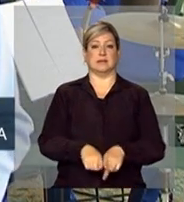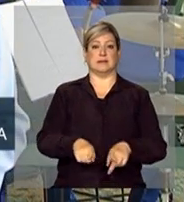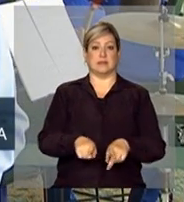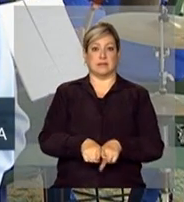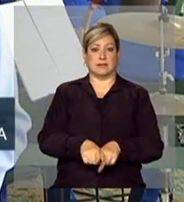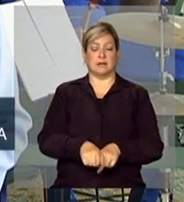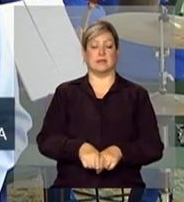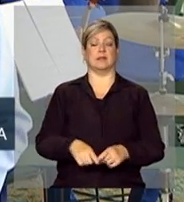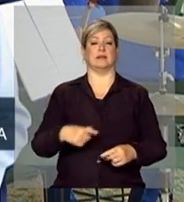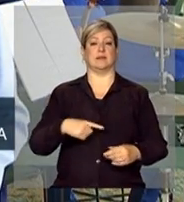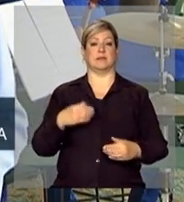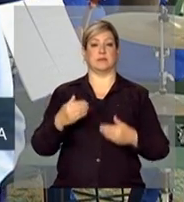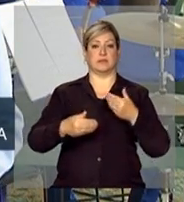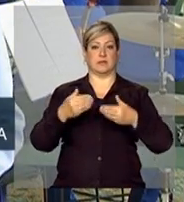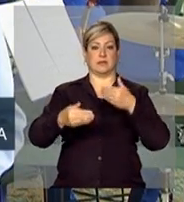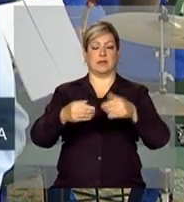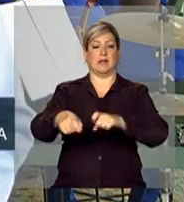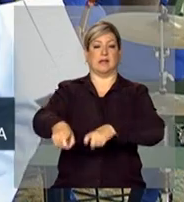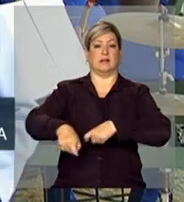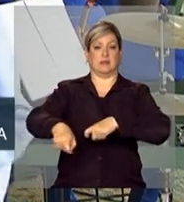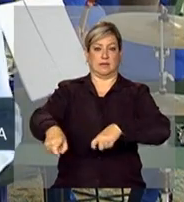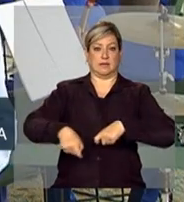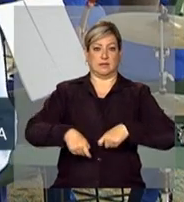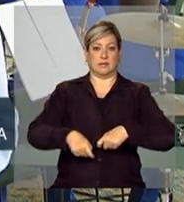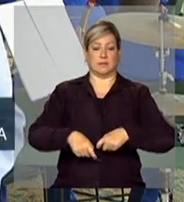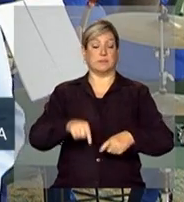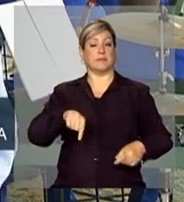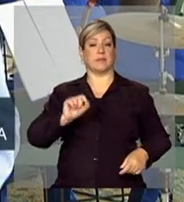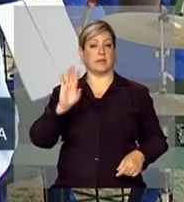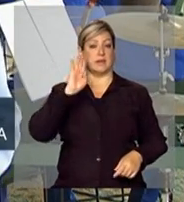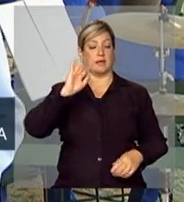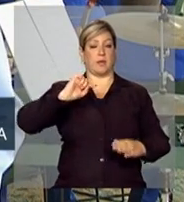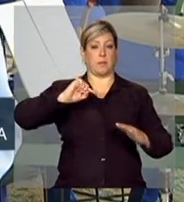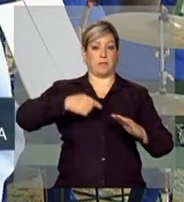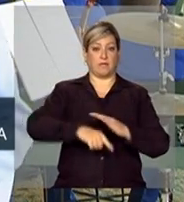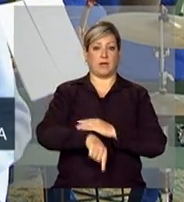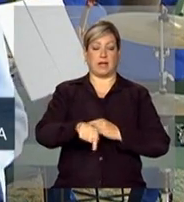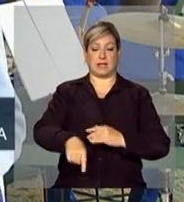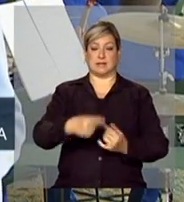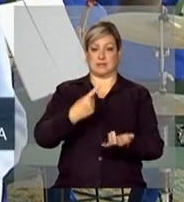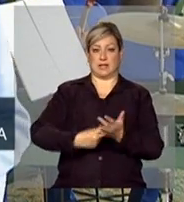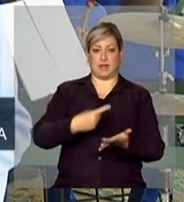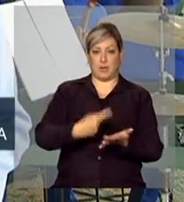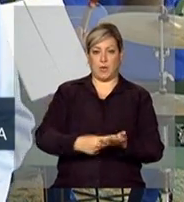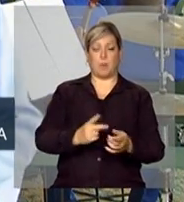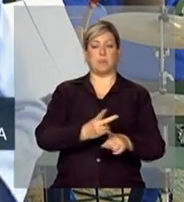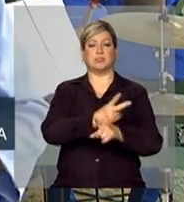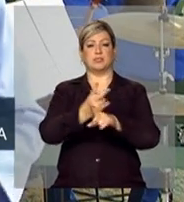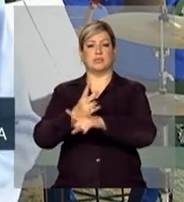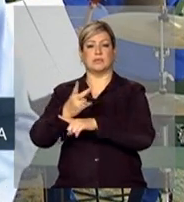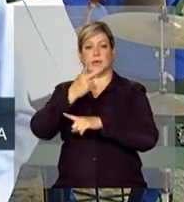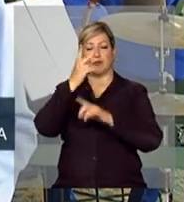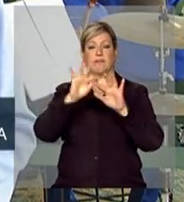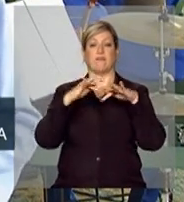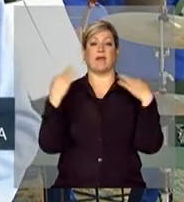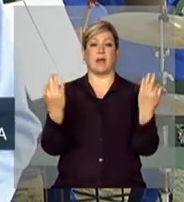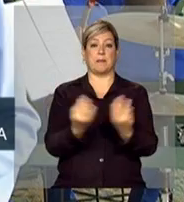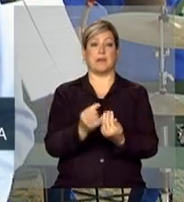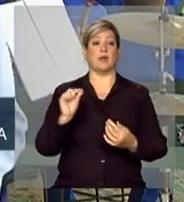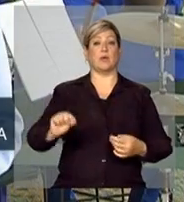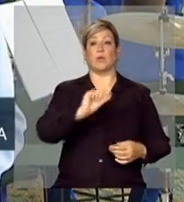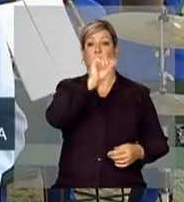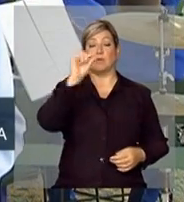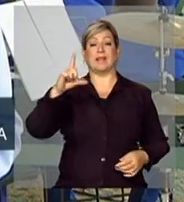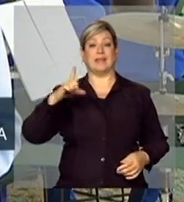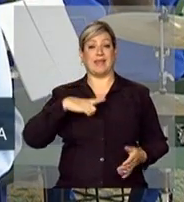e do desenvolvimento agrário. A intenção desse acordo é buscar as famílias que vivem ainda em